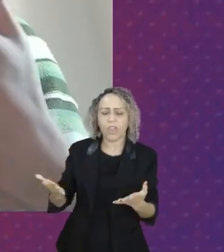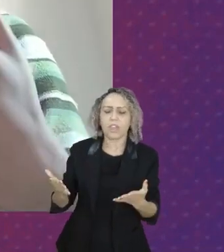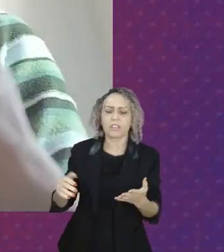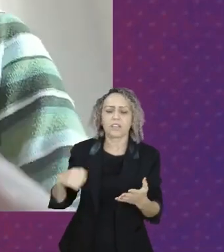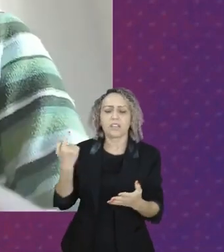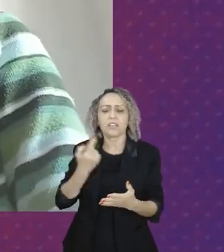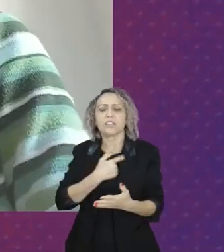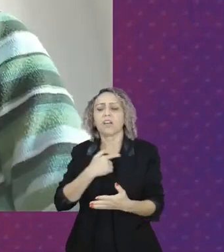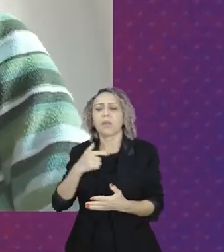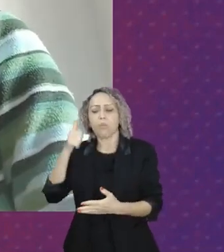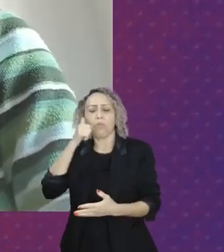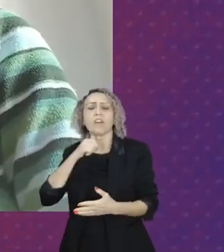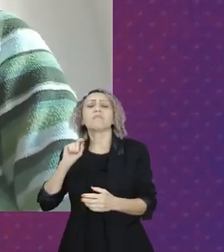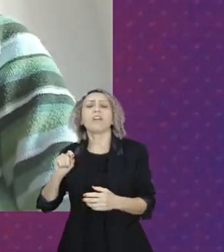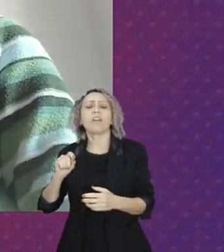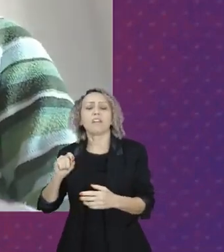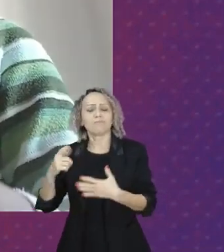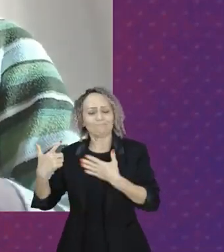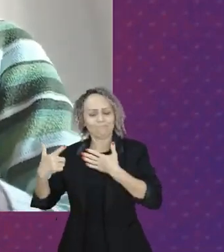que cuida, né?